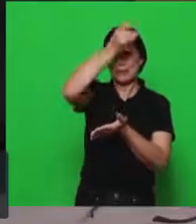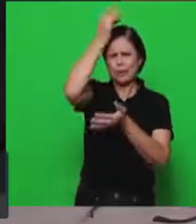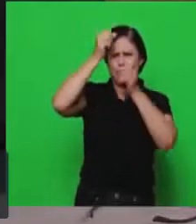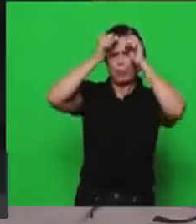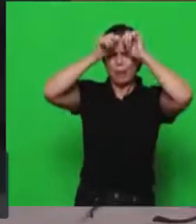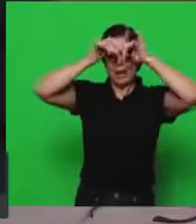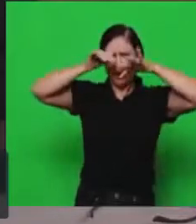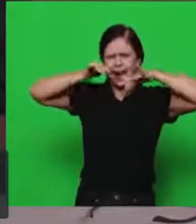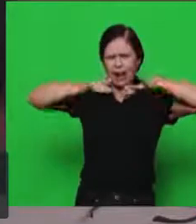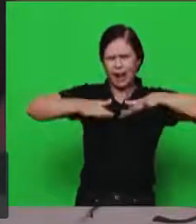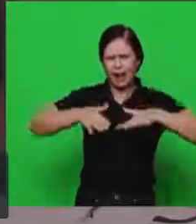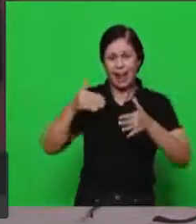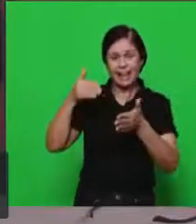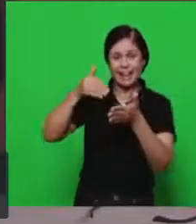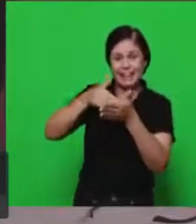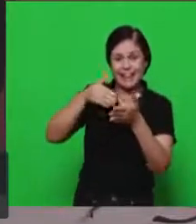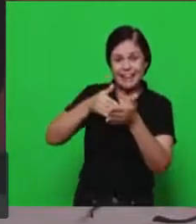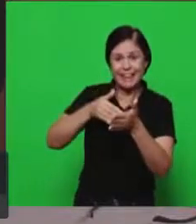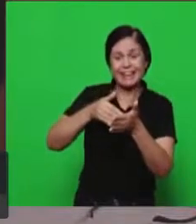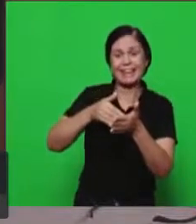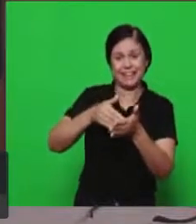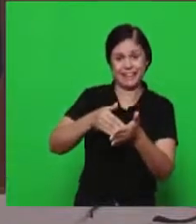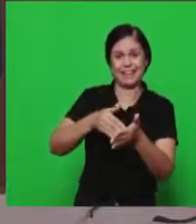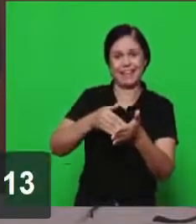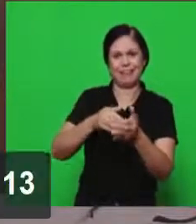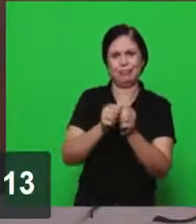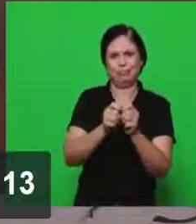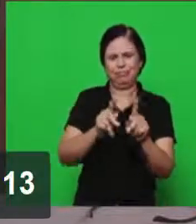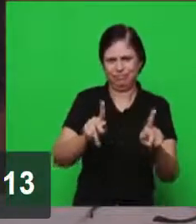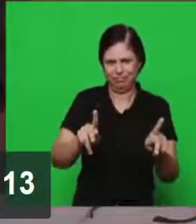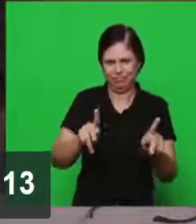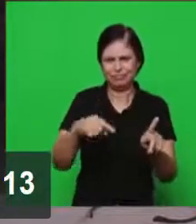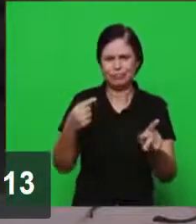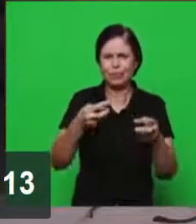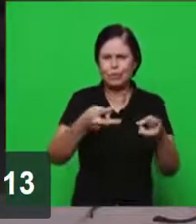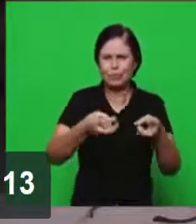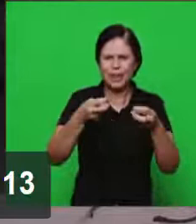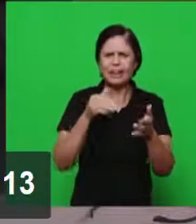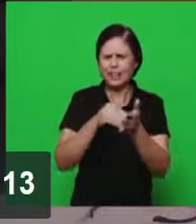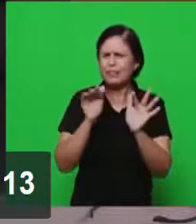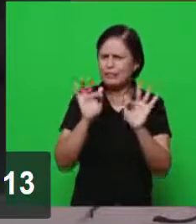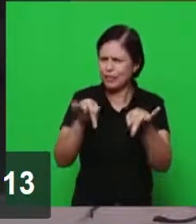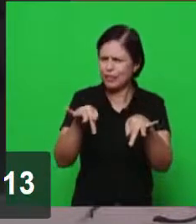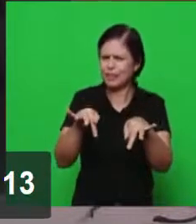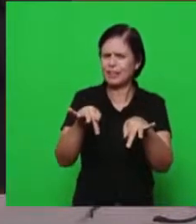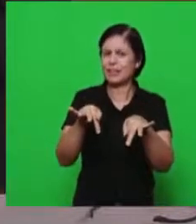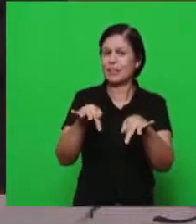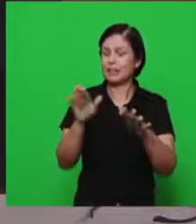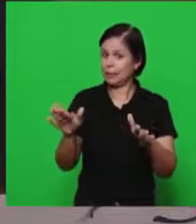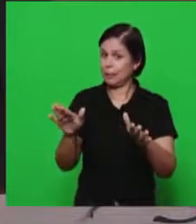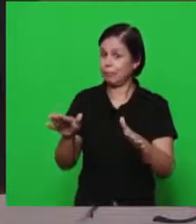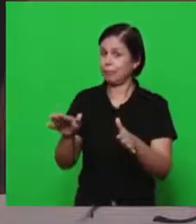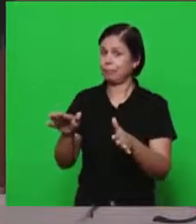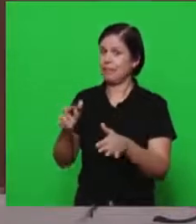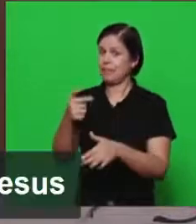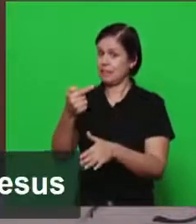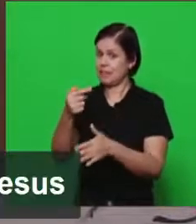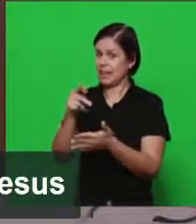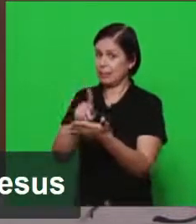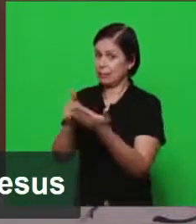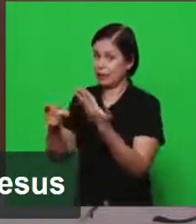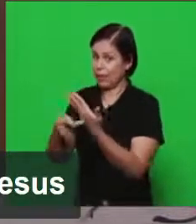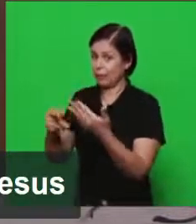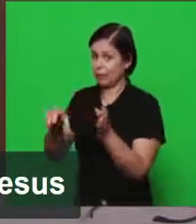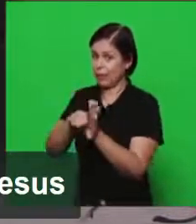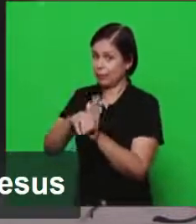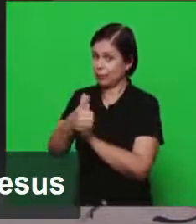estamos vendo a mesma descrição ele fala nas sete parábolas do capítulo 13 e